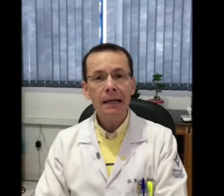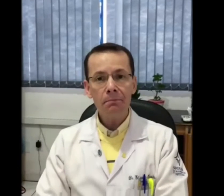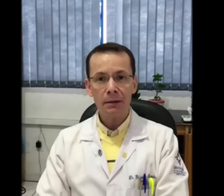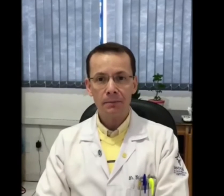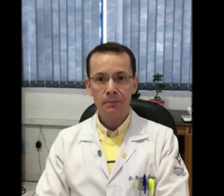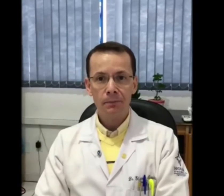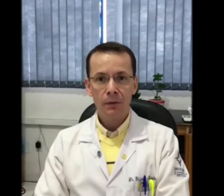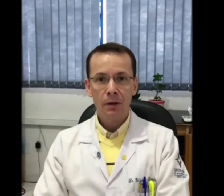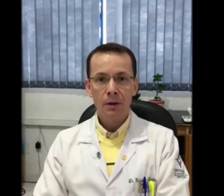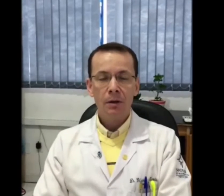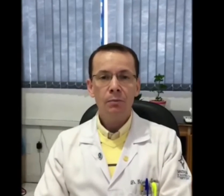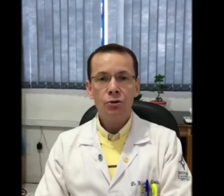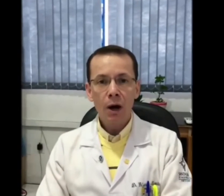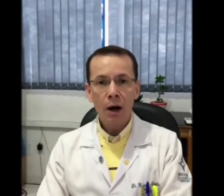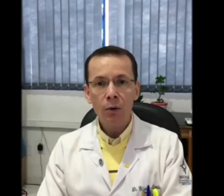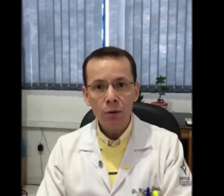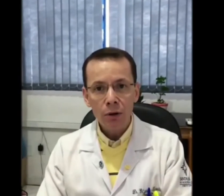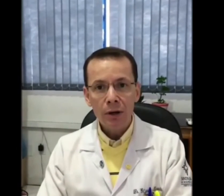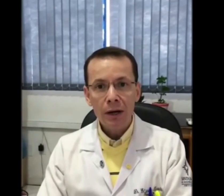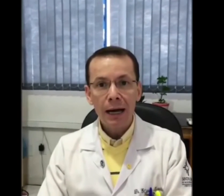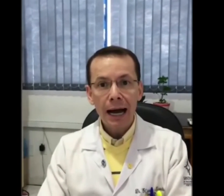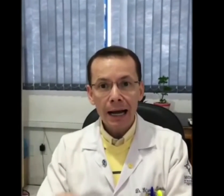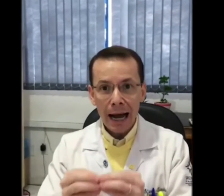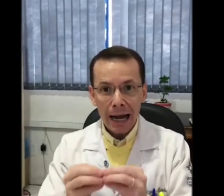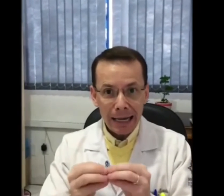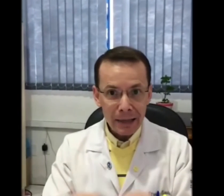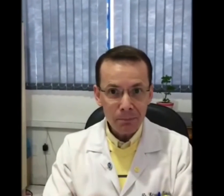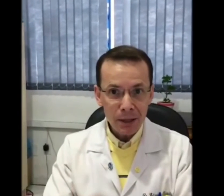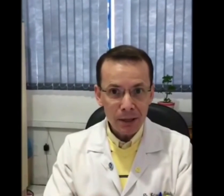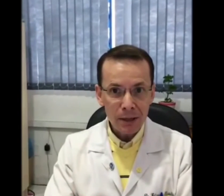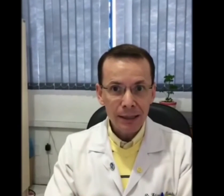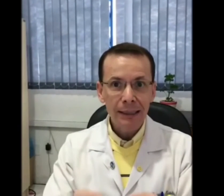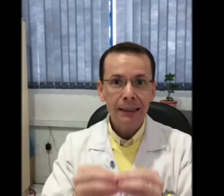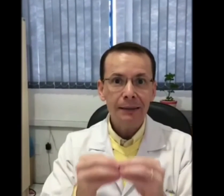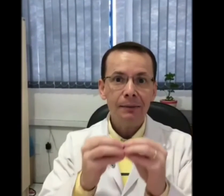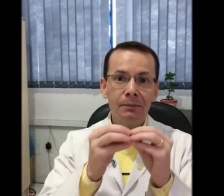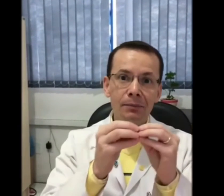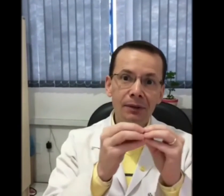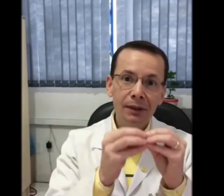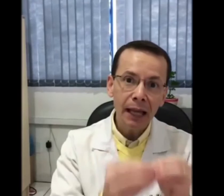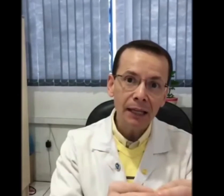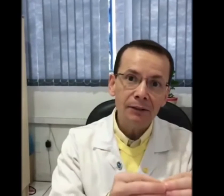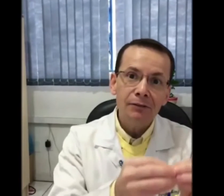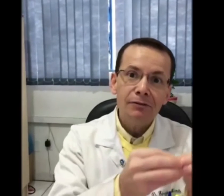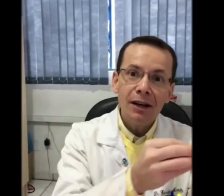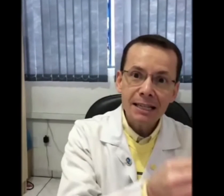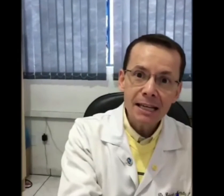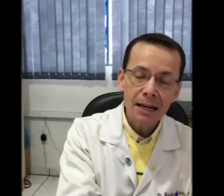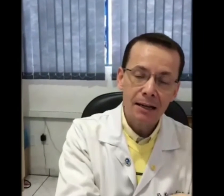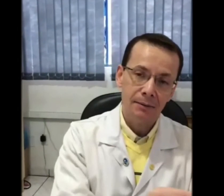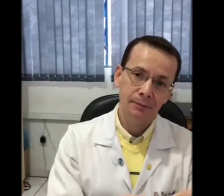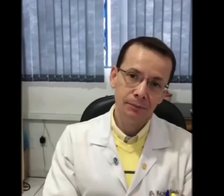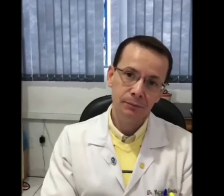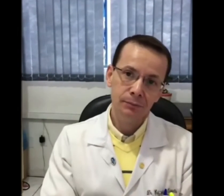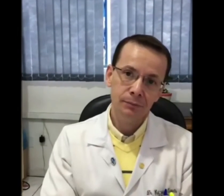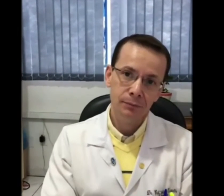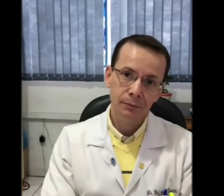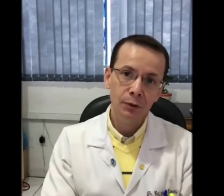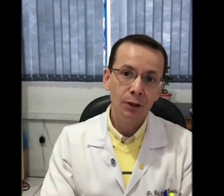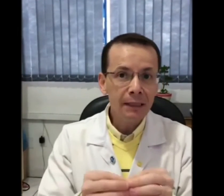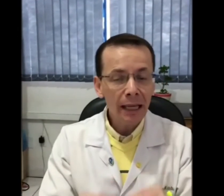que é a gripe. Pessoal, a gripe tem vacina.